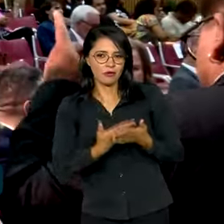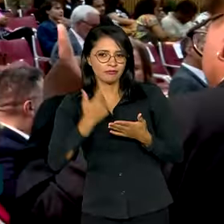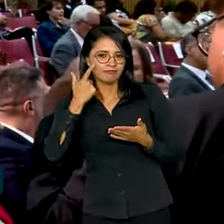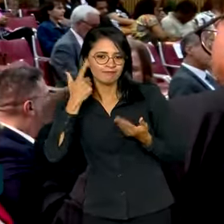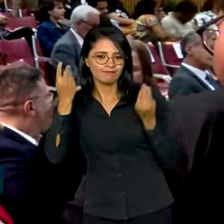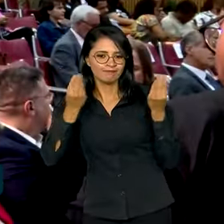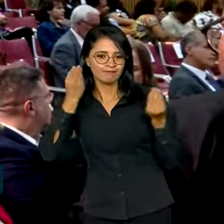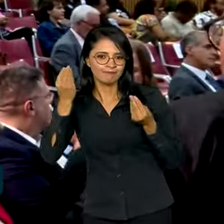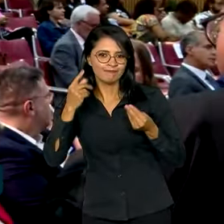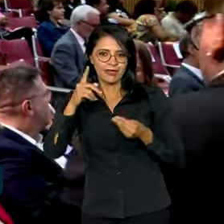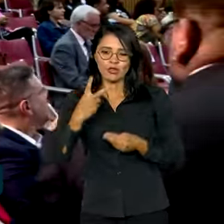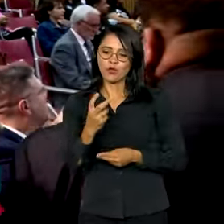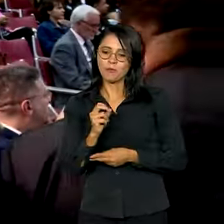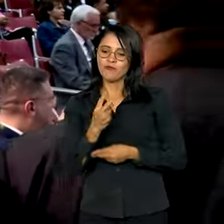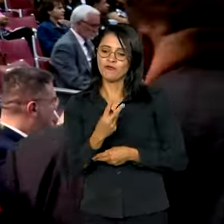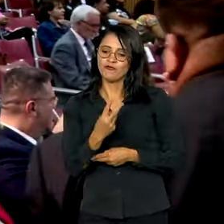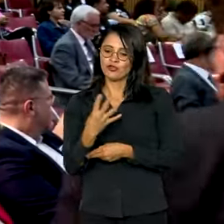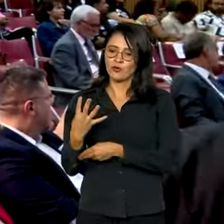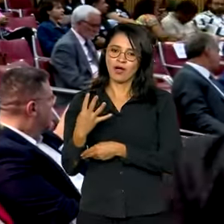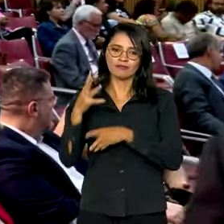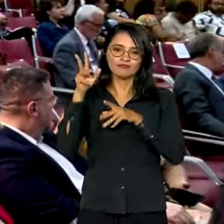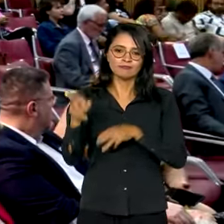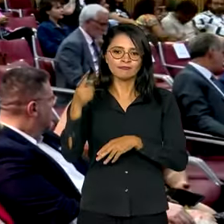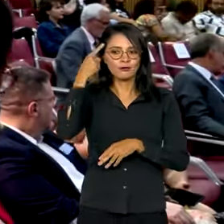a gente chegar em 2024 ainda com essa realidade.